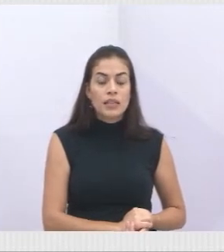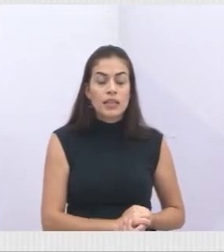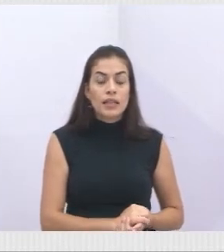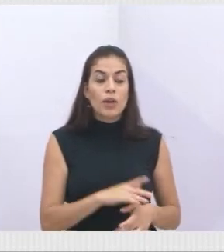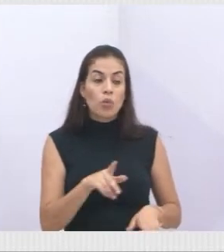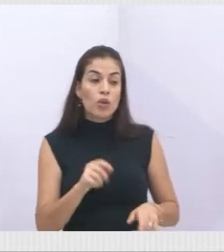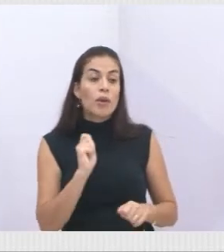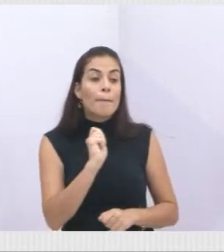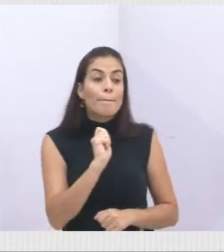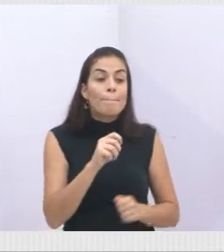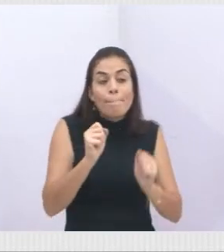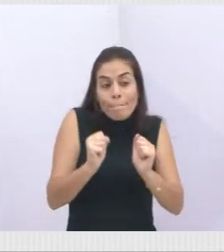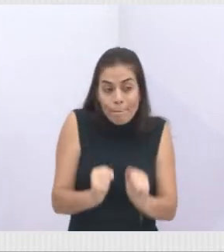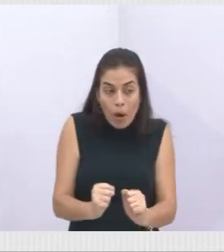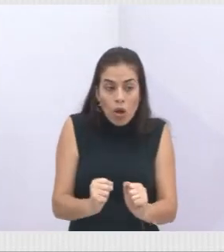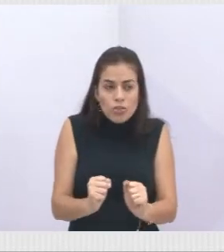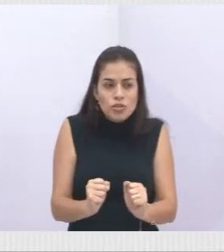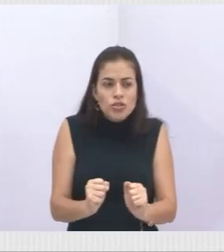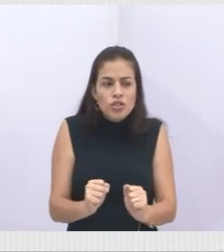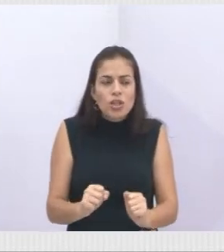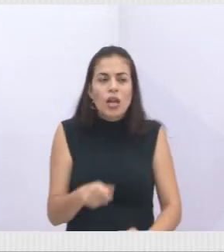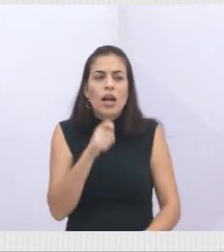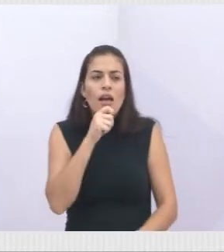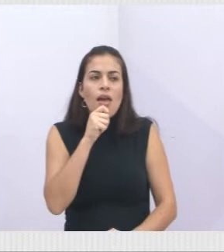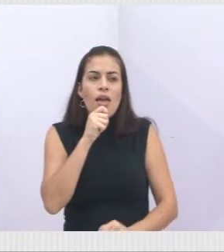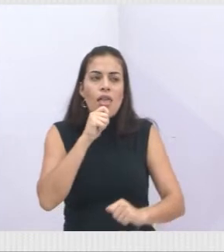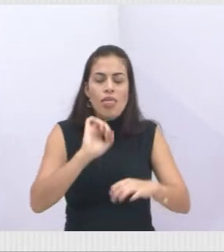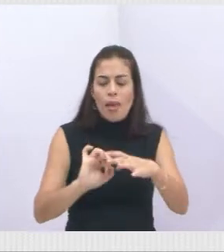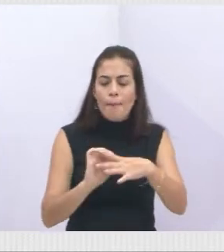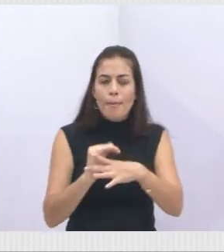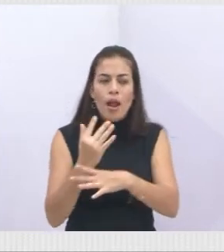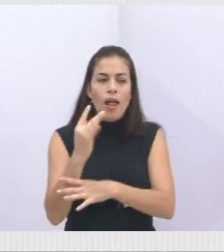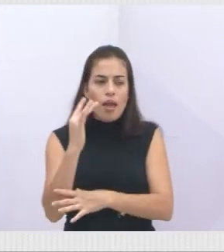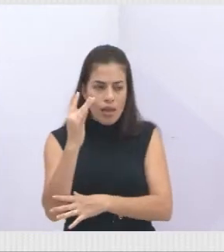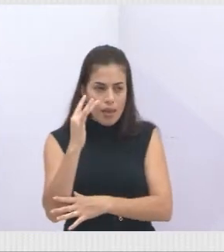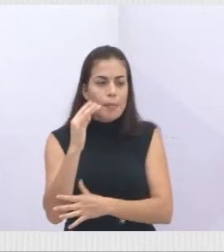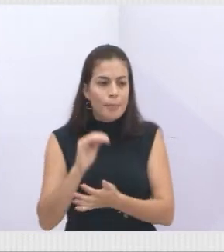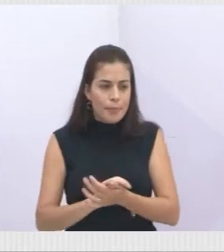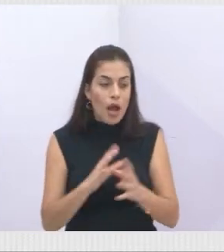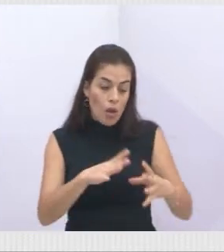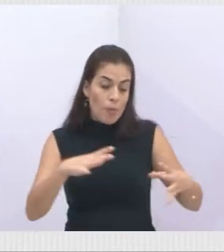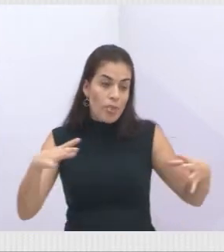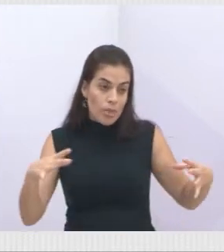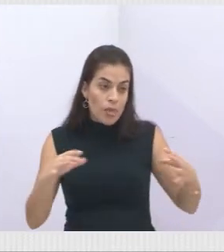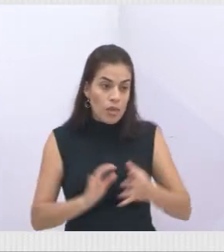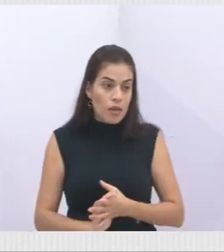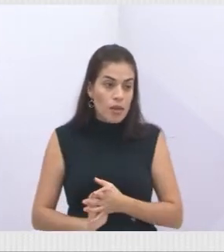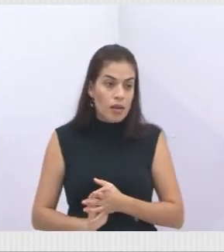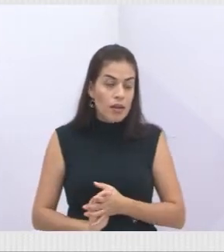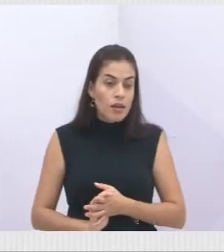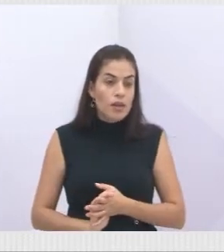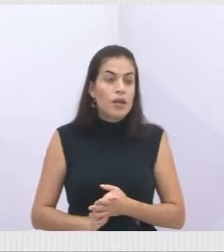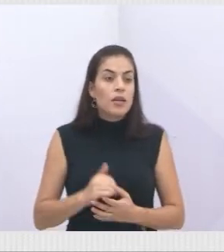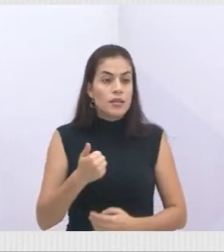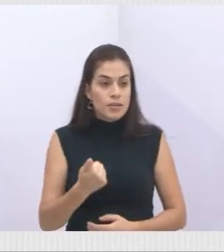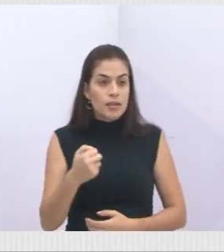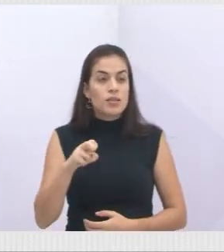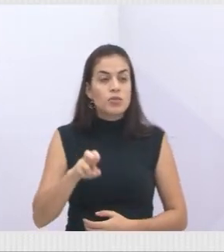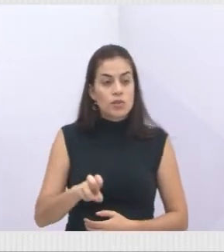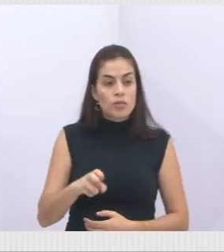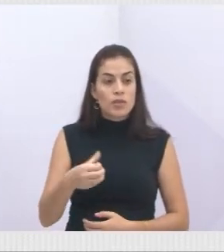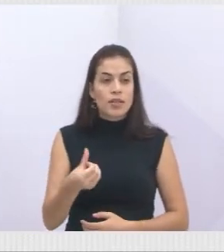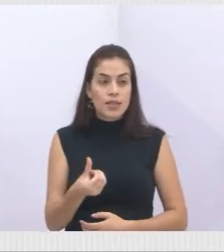hectares. 83 hectares estão já mobilizados. Quando a gente fala